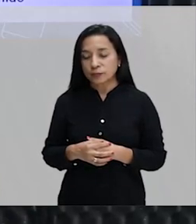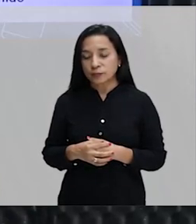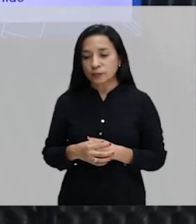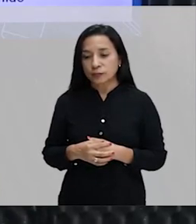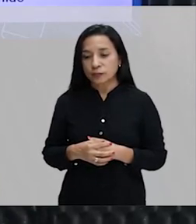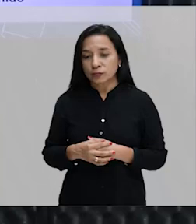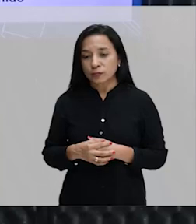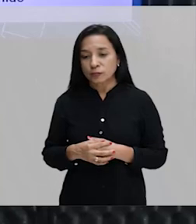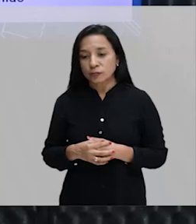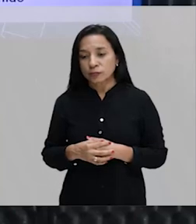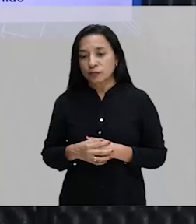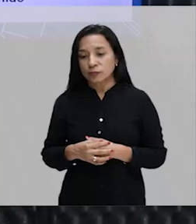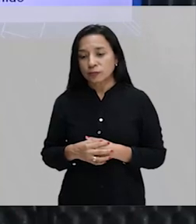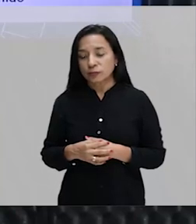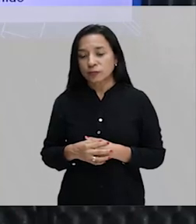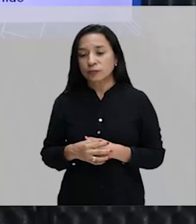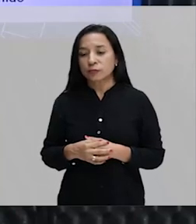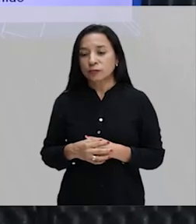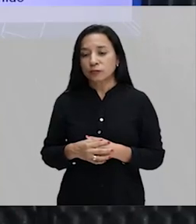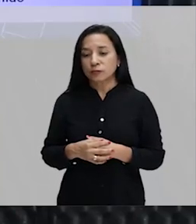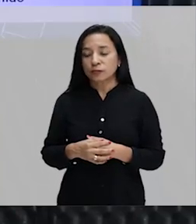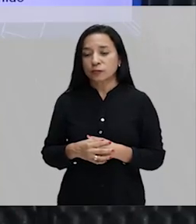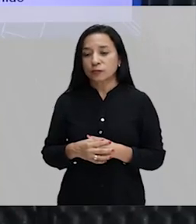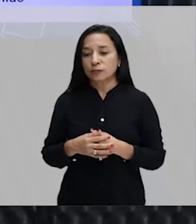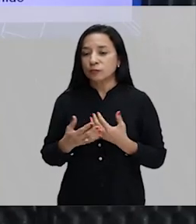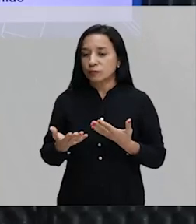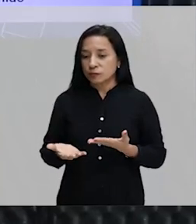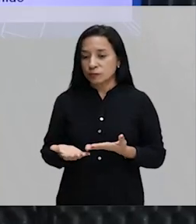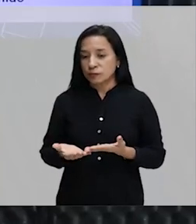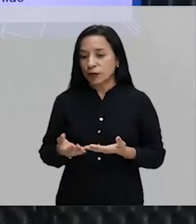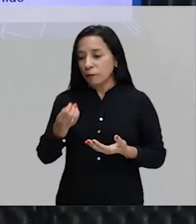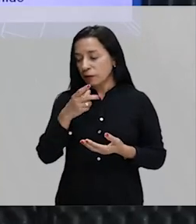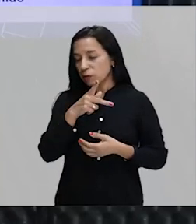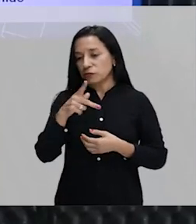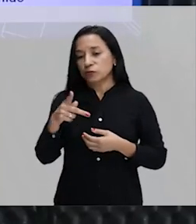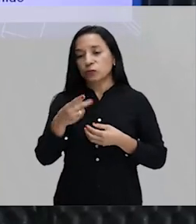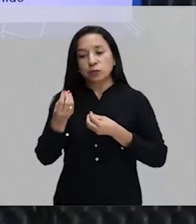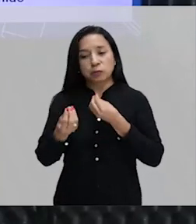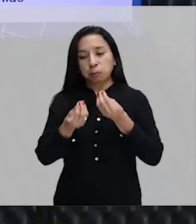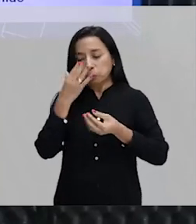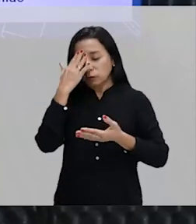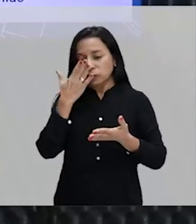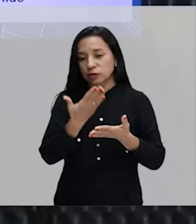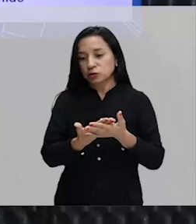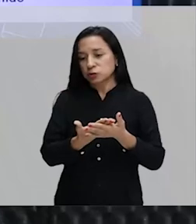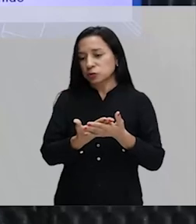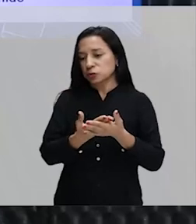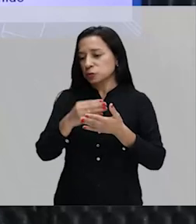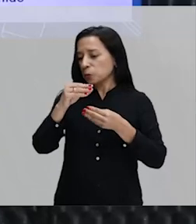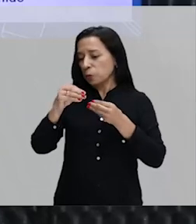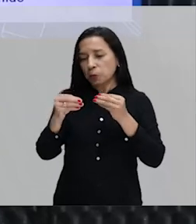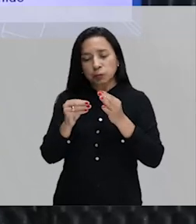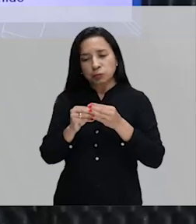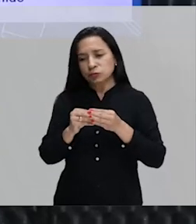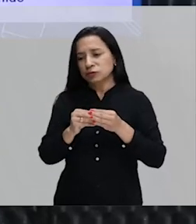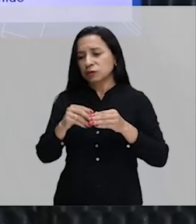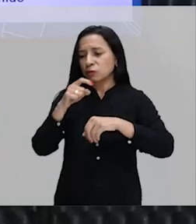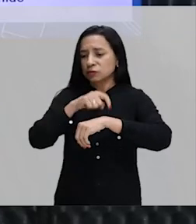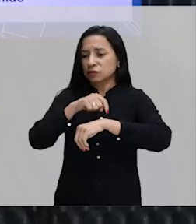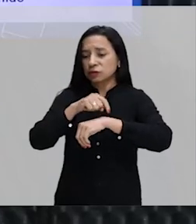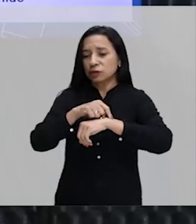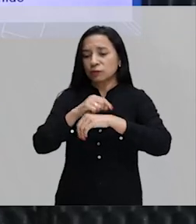e por fim ellos hayan tenido bem professor eu acredito que esse monte de conjugação a esse monte de tempo